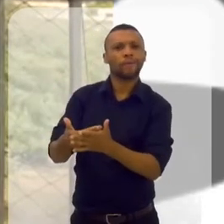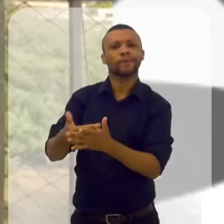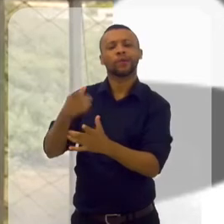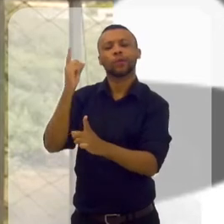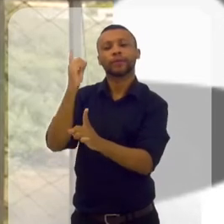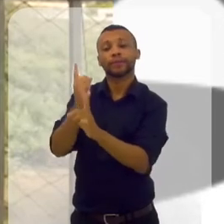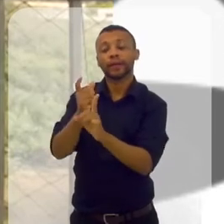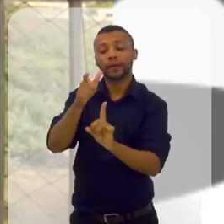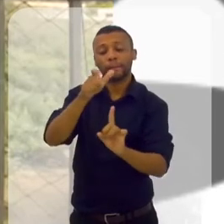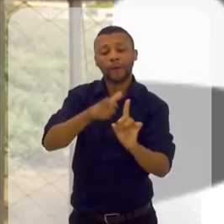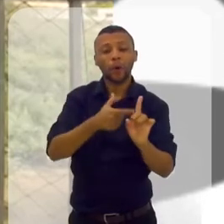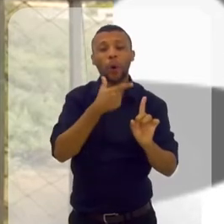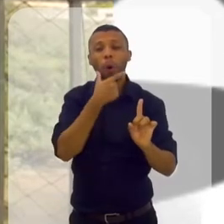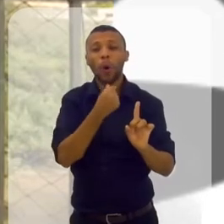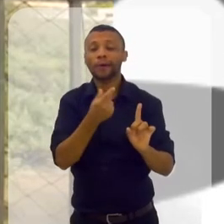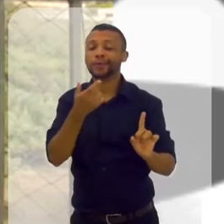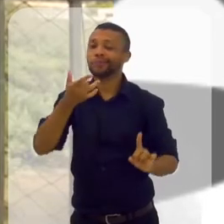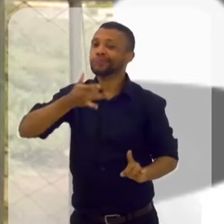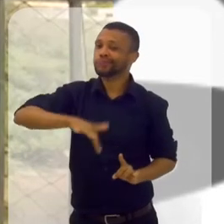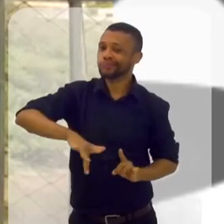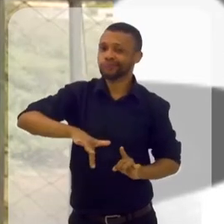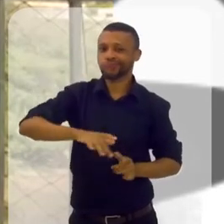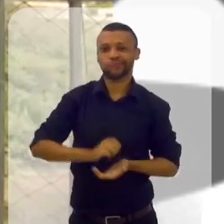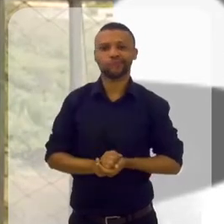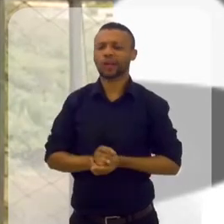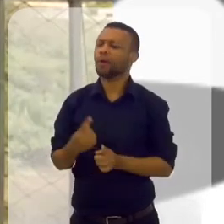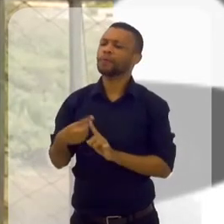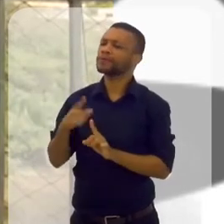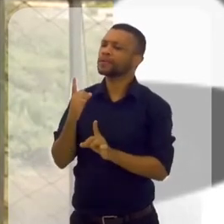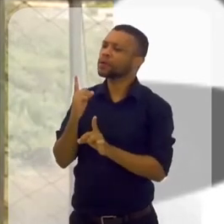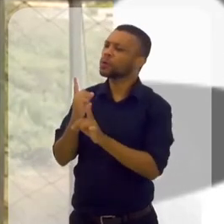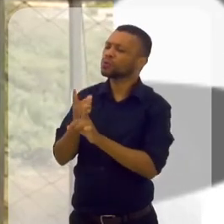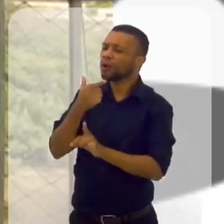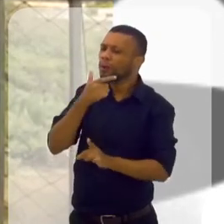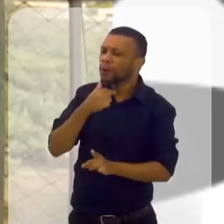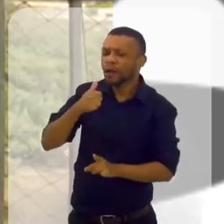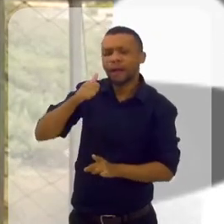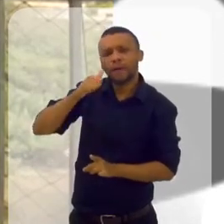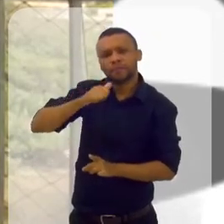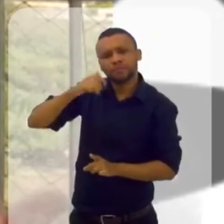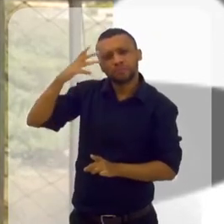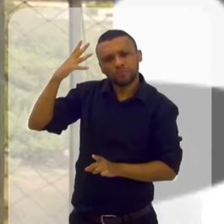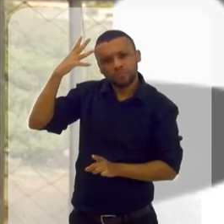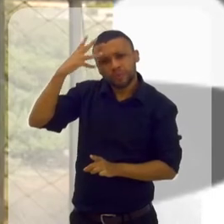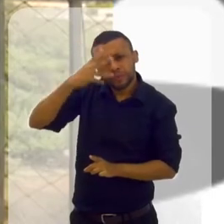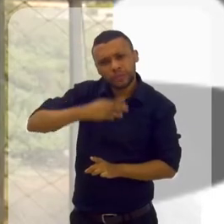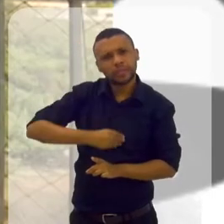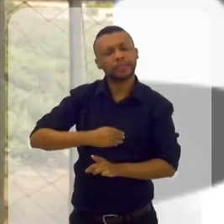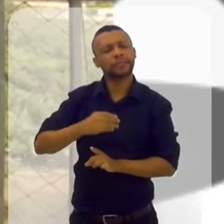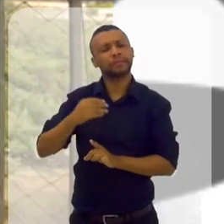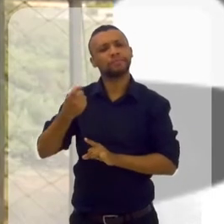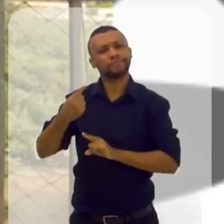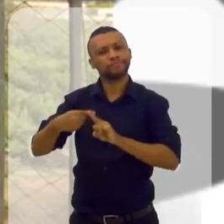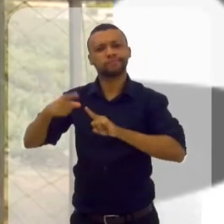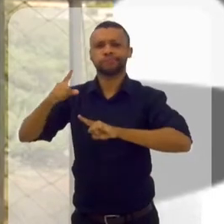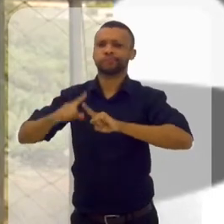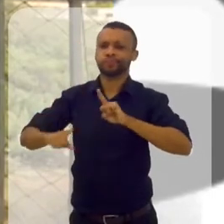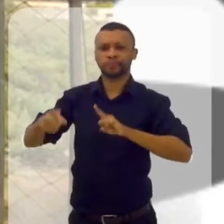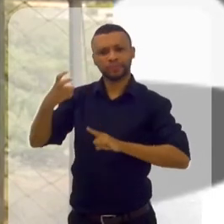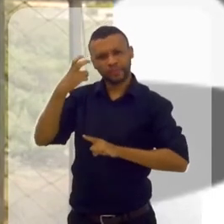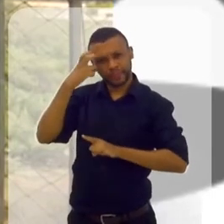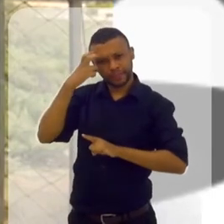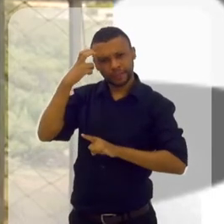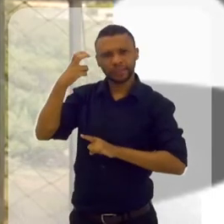que não presta, eu tenho o dedo podre, né? Aí eu pergunto pra ela, por que você só arruma homem que não presta? Uma mulher tão bonita, tão elegante, bem sucedida,